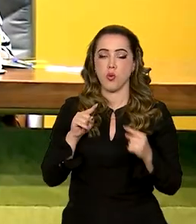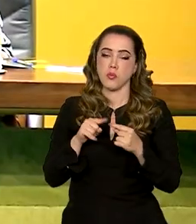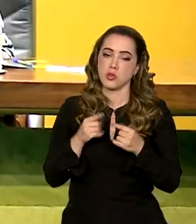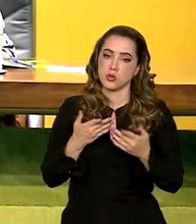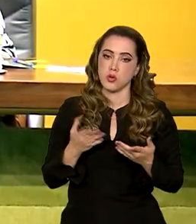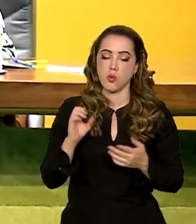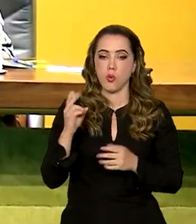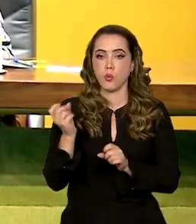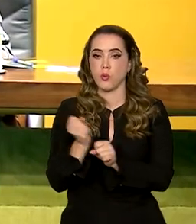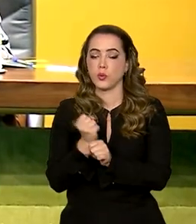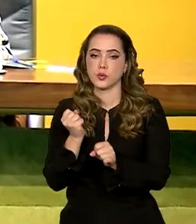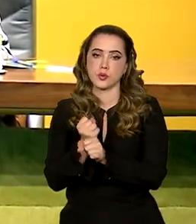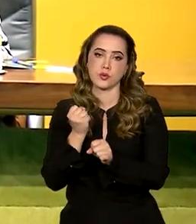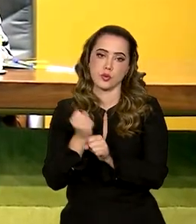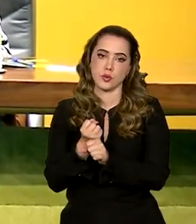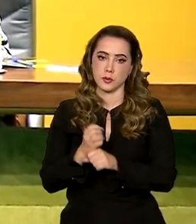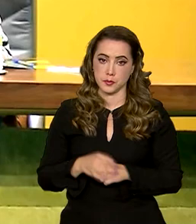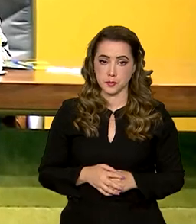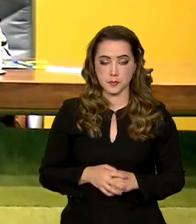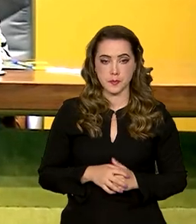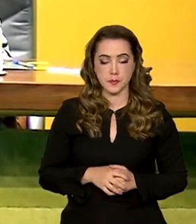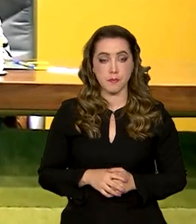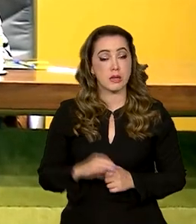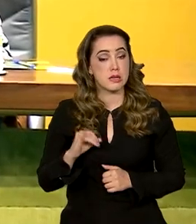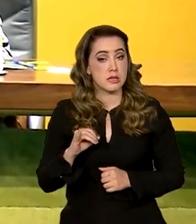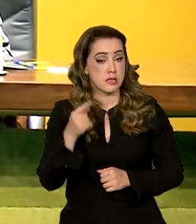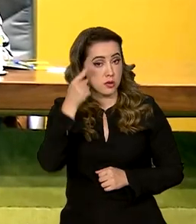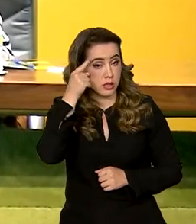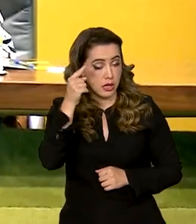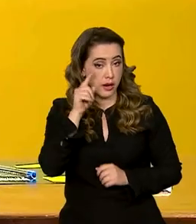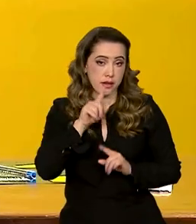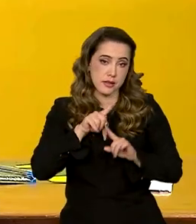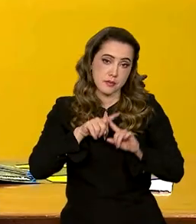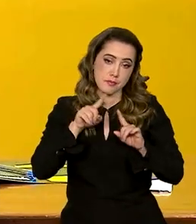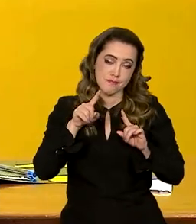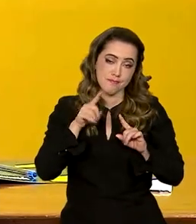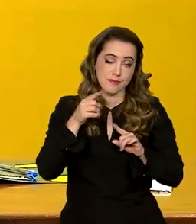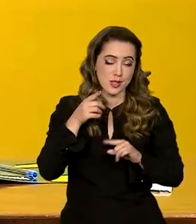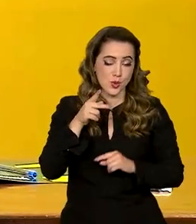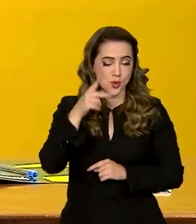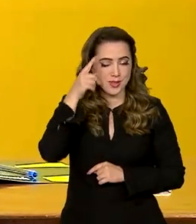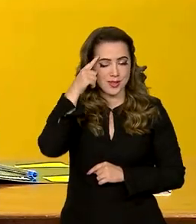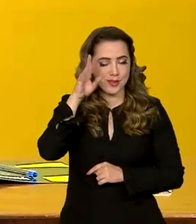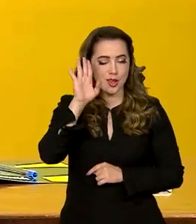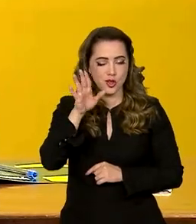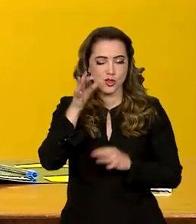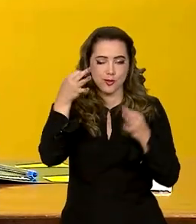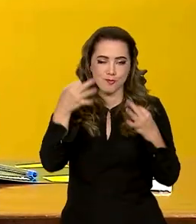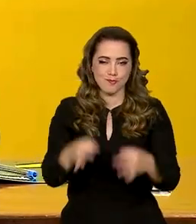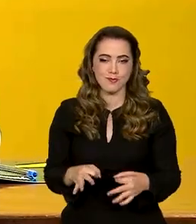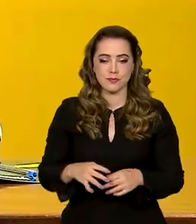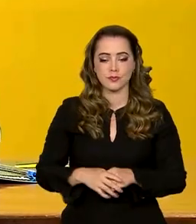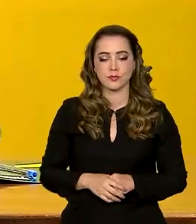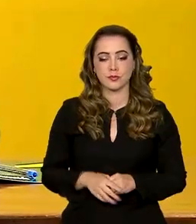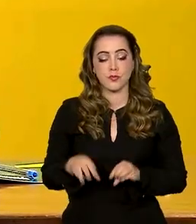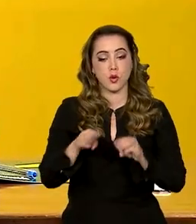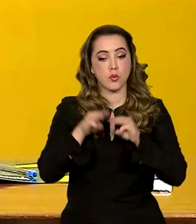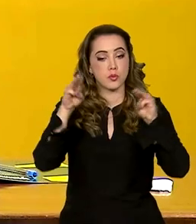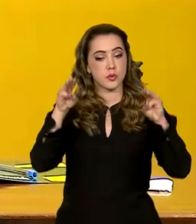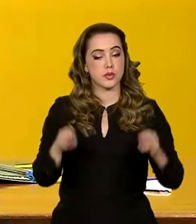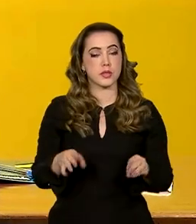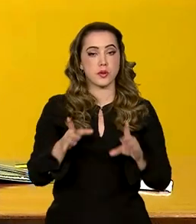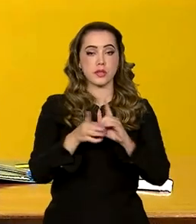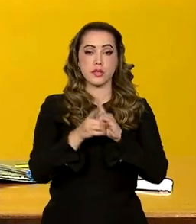ou construído da estaca zero. Seus ideais, porém, já estão alicerçados. O Museu da